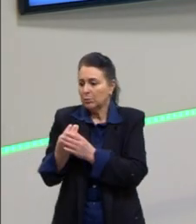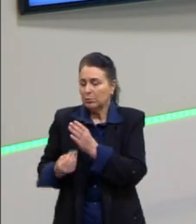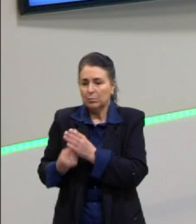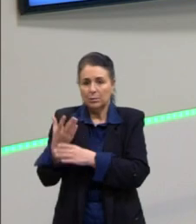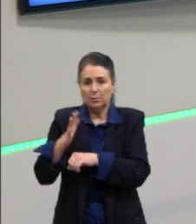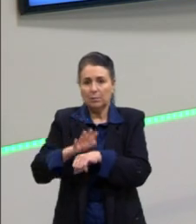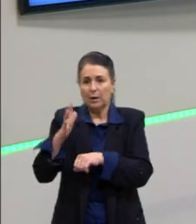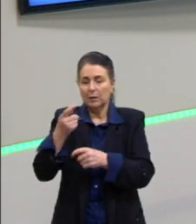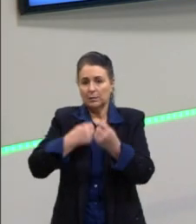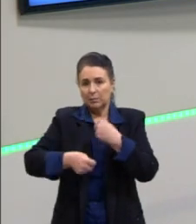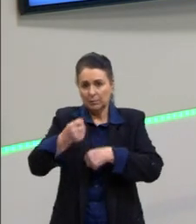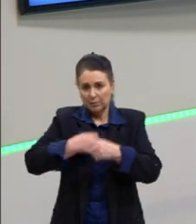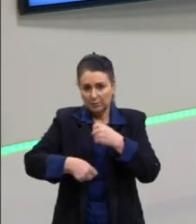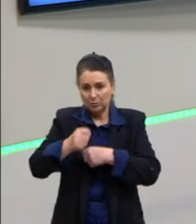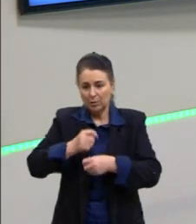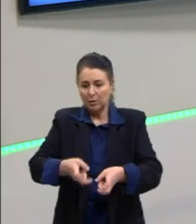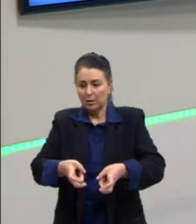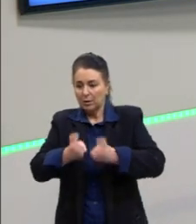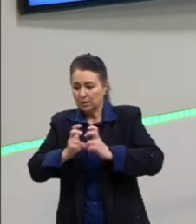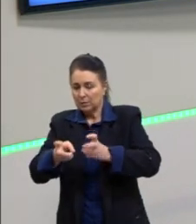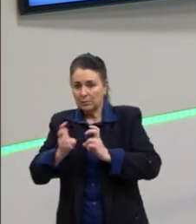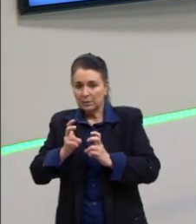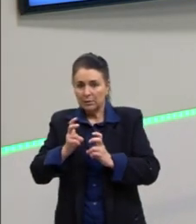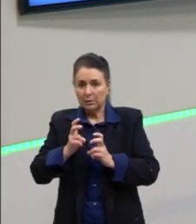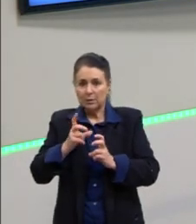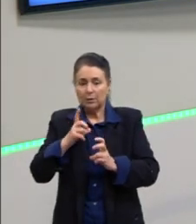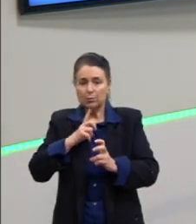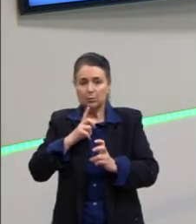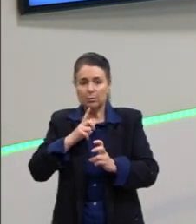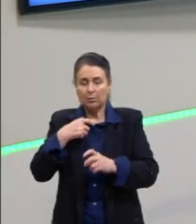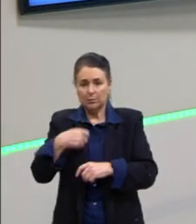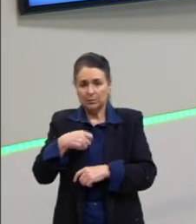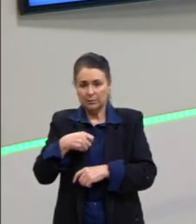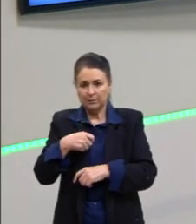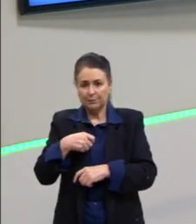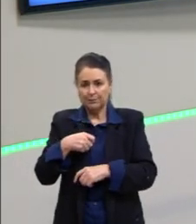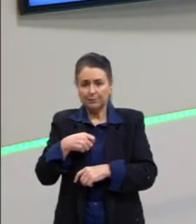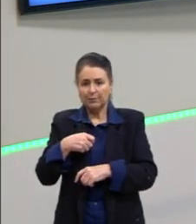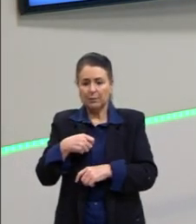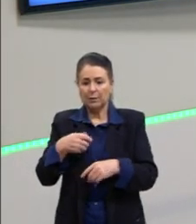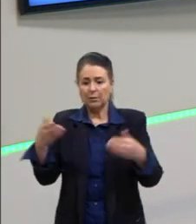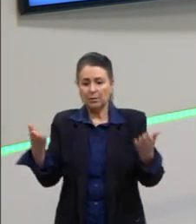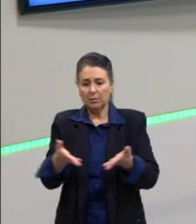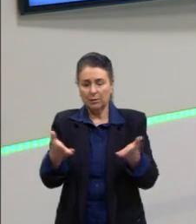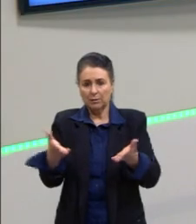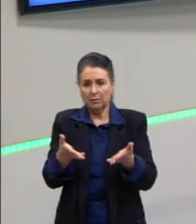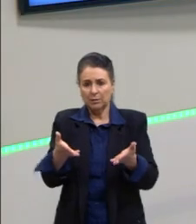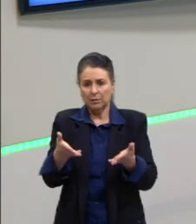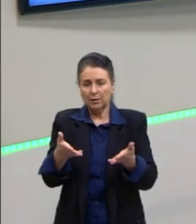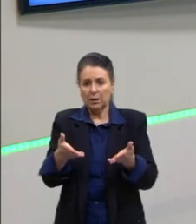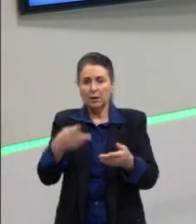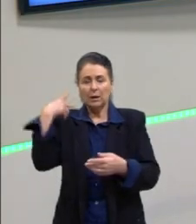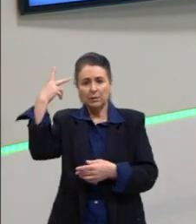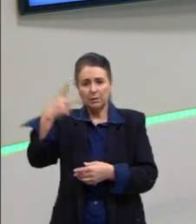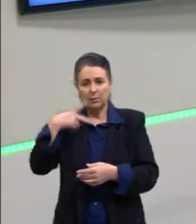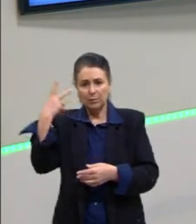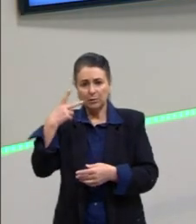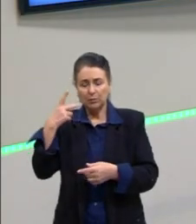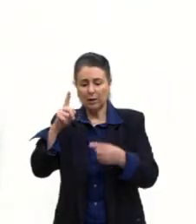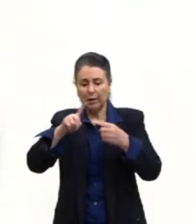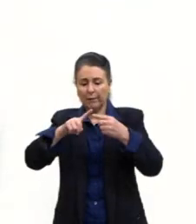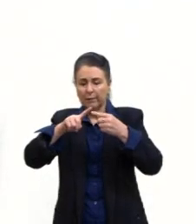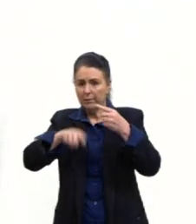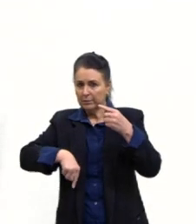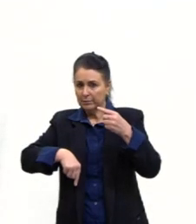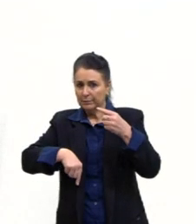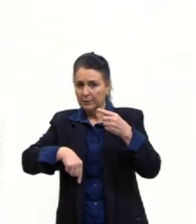vamos dizer assim, econômica, né, e receber, claro, aquilo que ela já produziu. Então, atualmente, essa política está cancelada, tá?